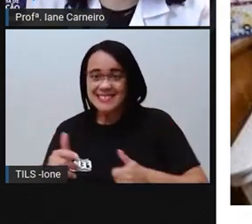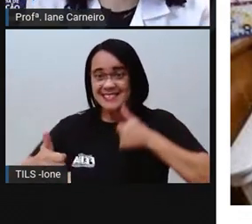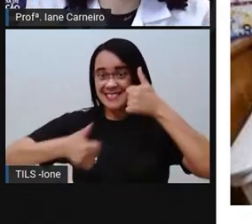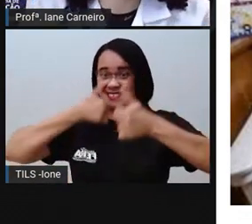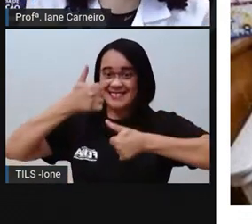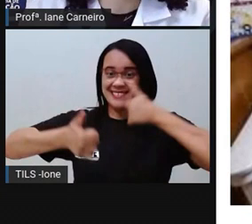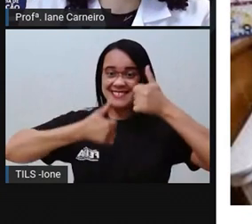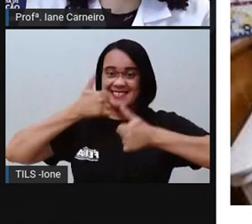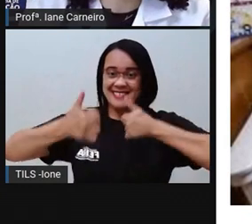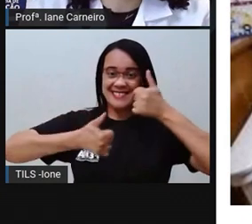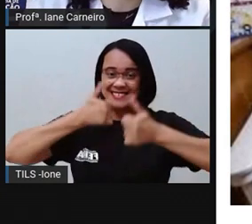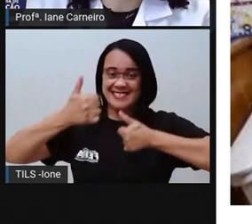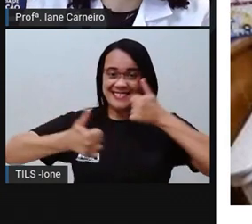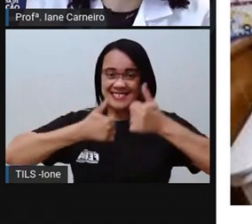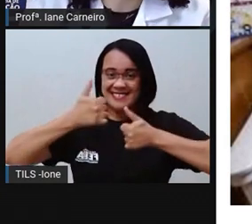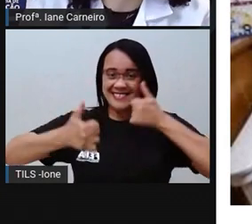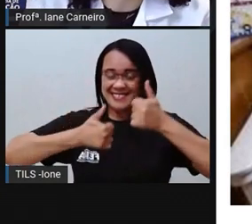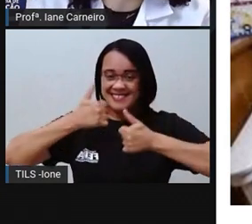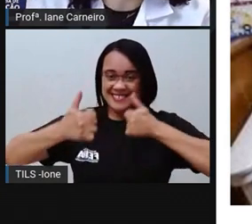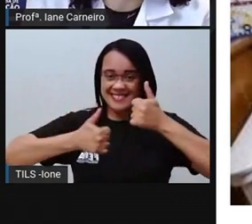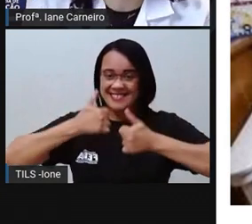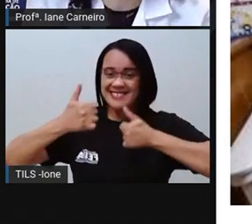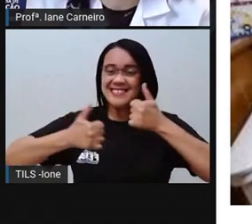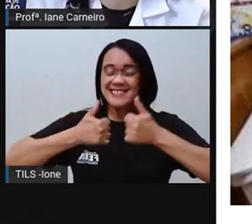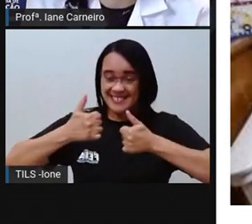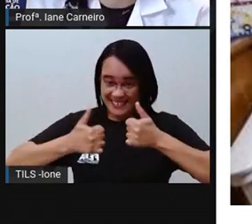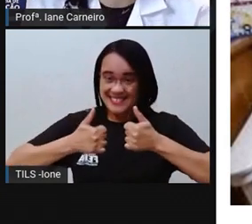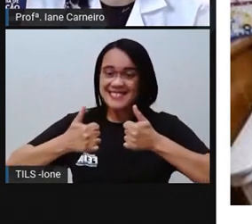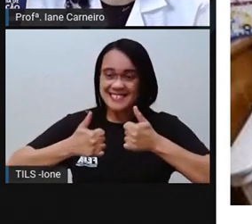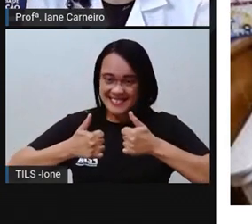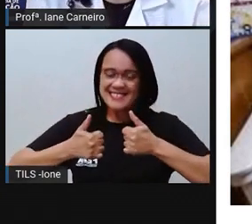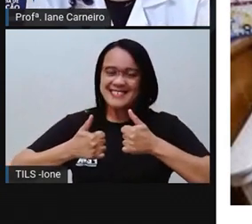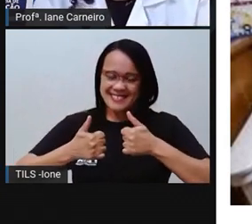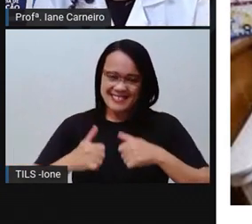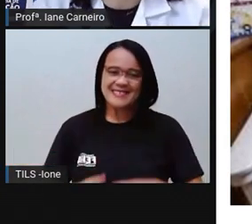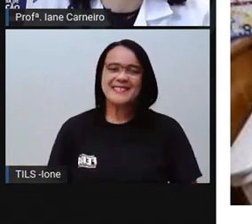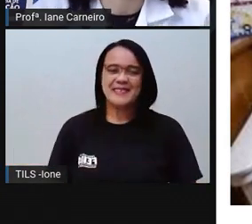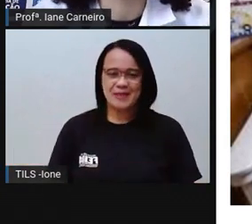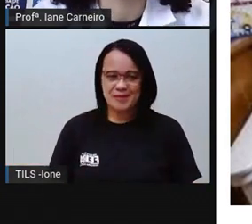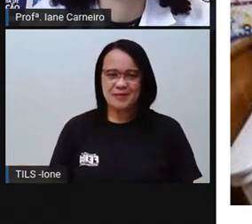Feliz, ó. Até a mamãe tá feliz e a criança também, ó. Feliz.